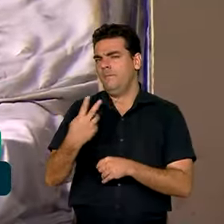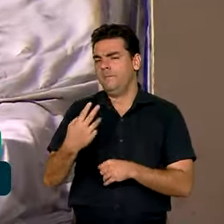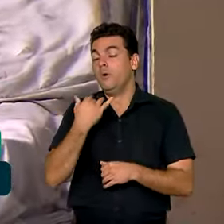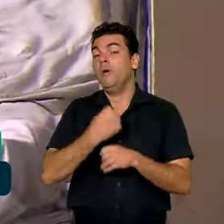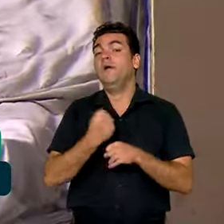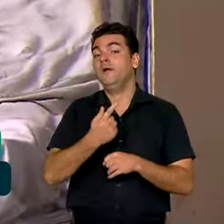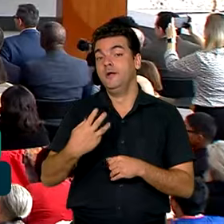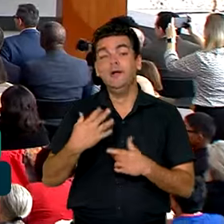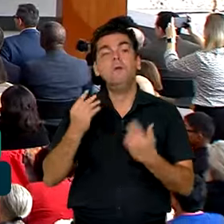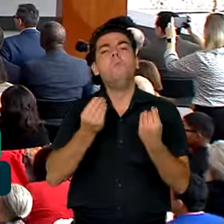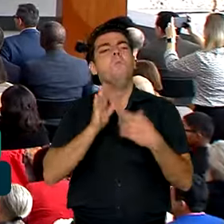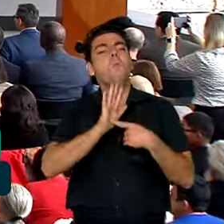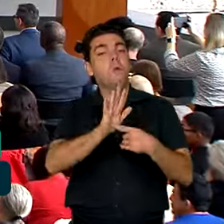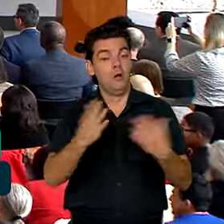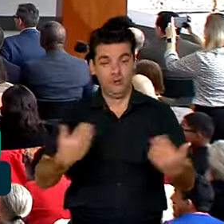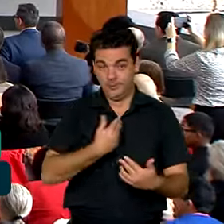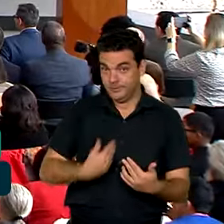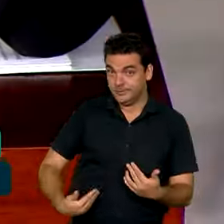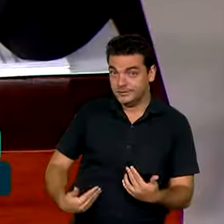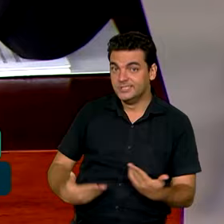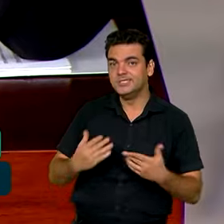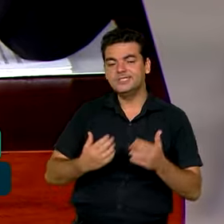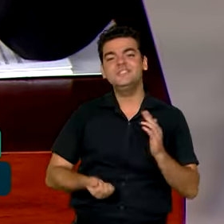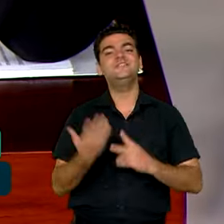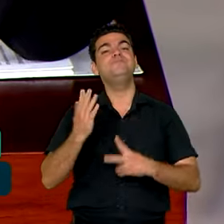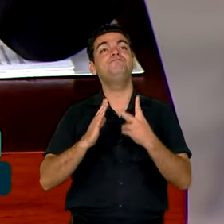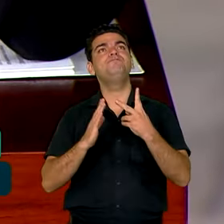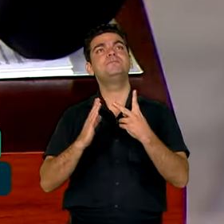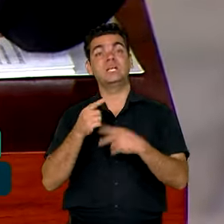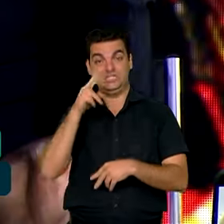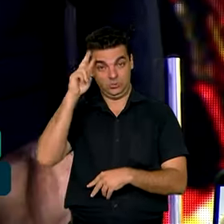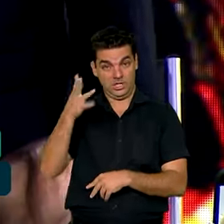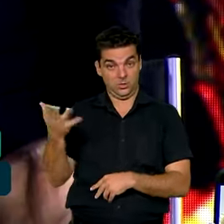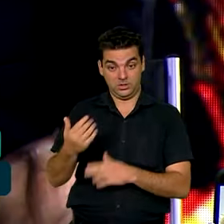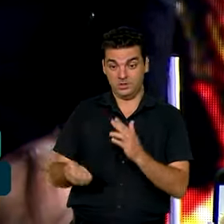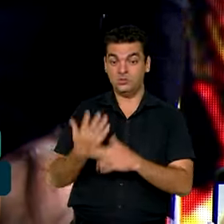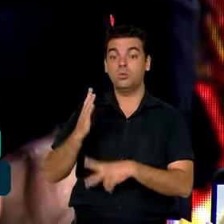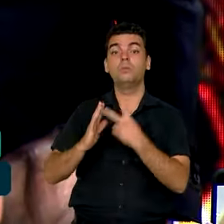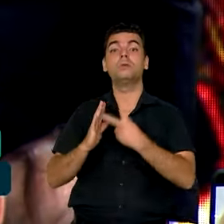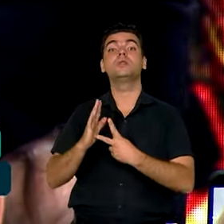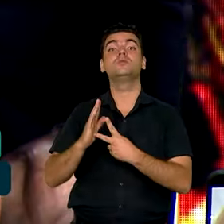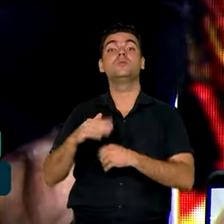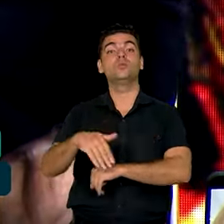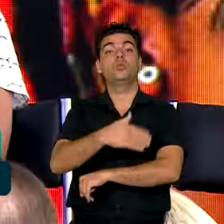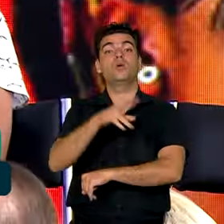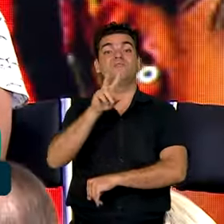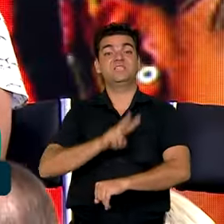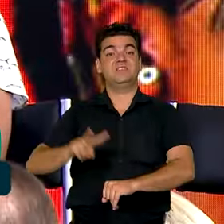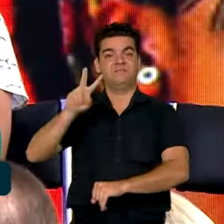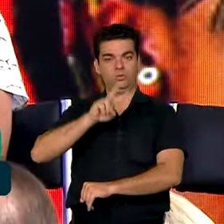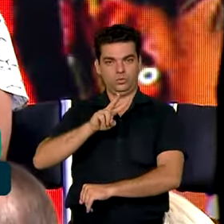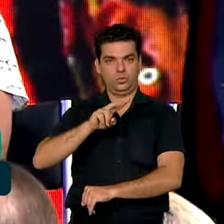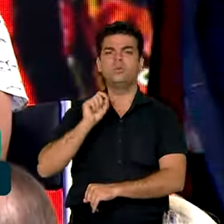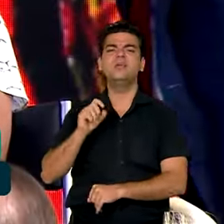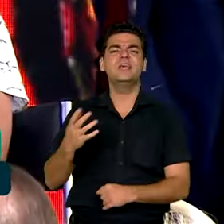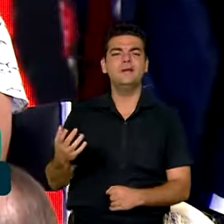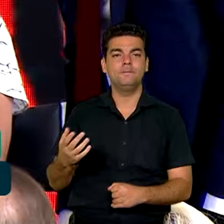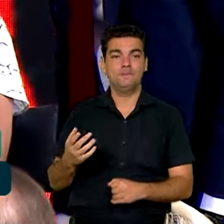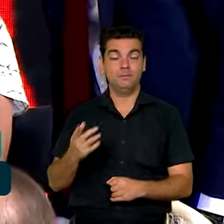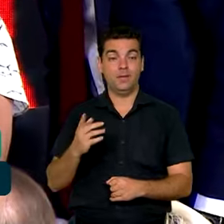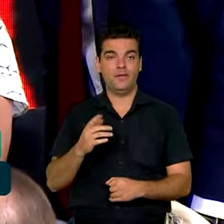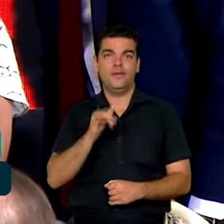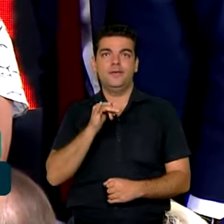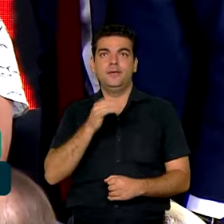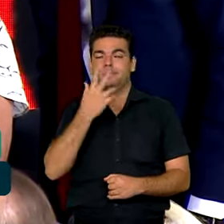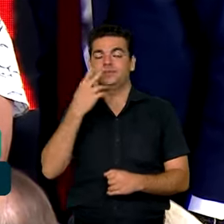atender essa população, o Governo Federal lançou nesta segunda-feira o Plano Ruas Visíveis. A meta é